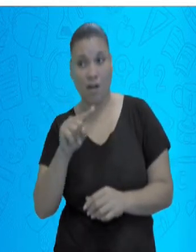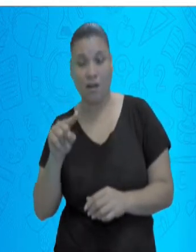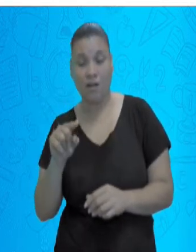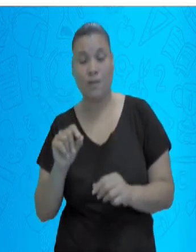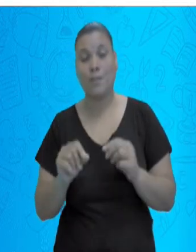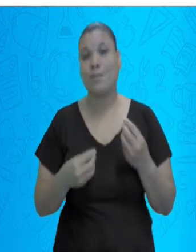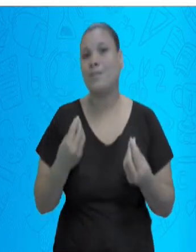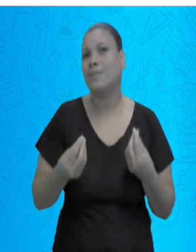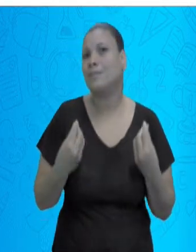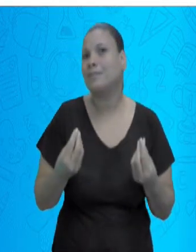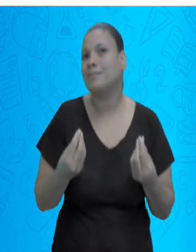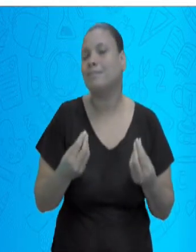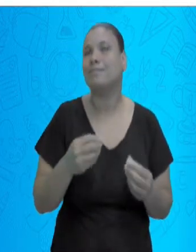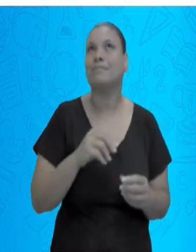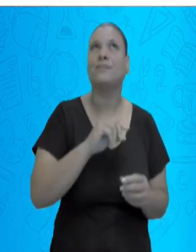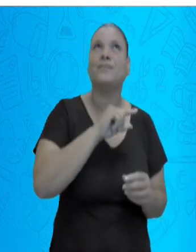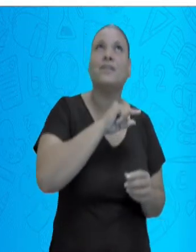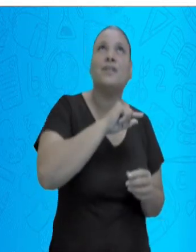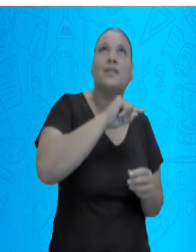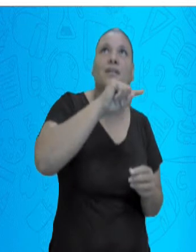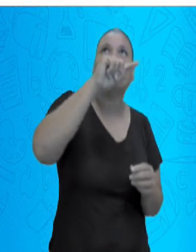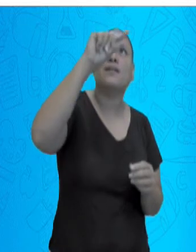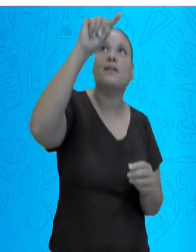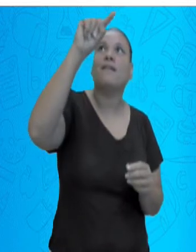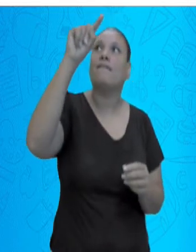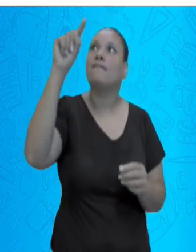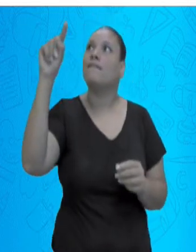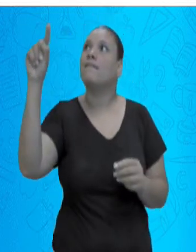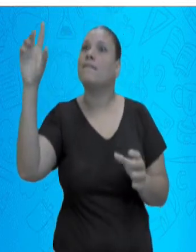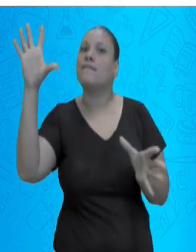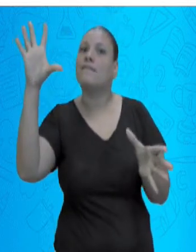Ligando. Ligando.